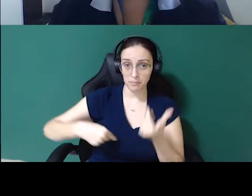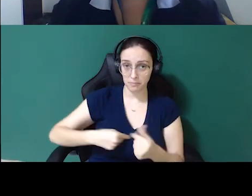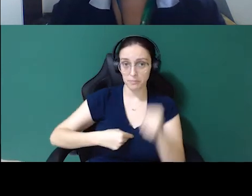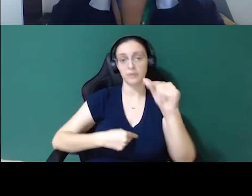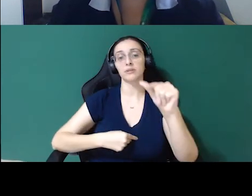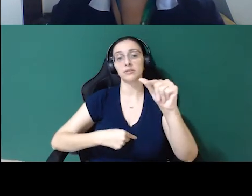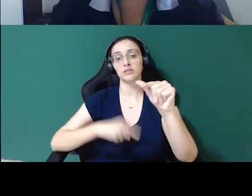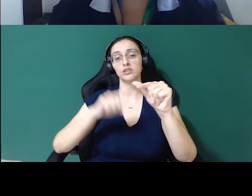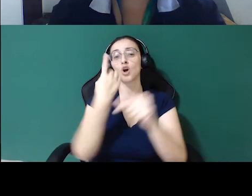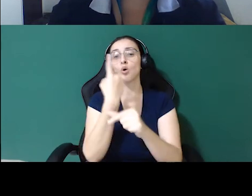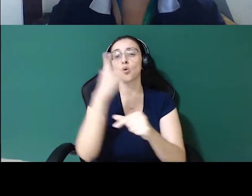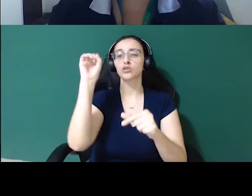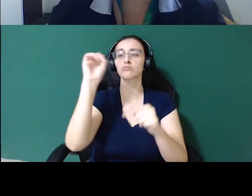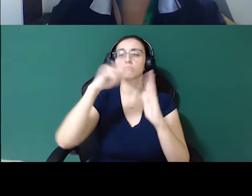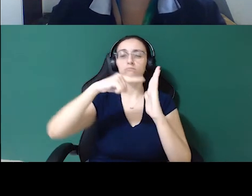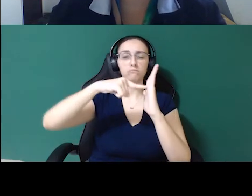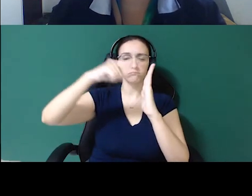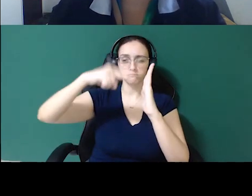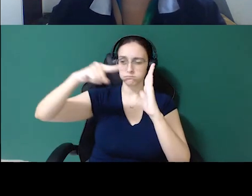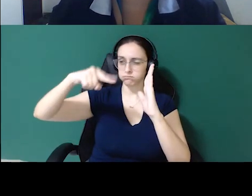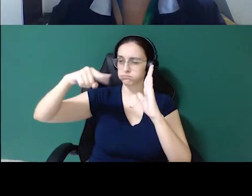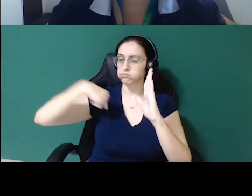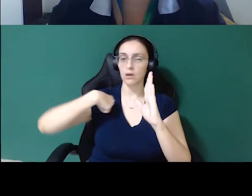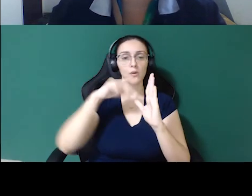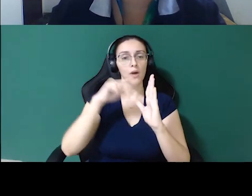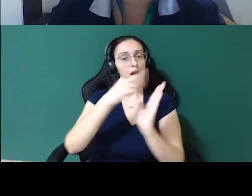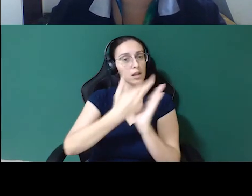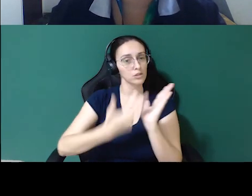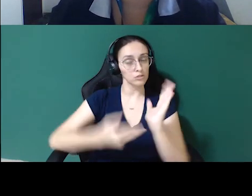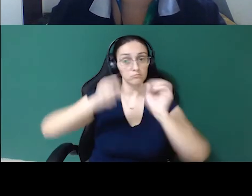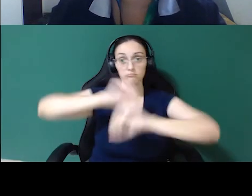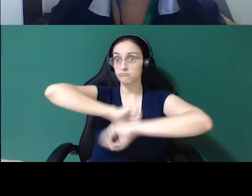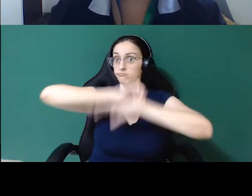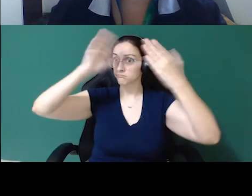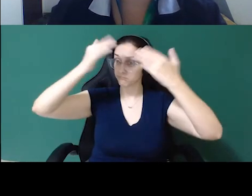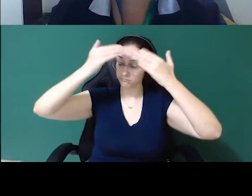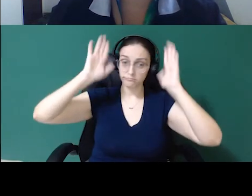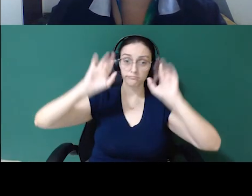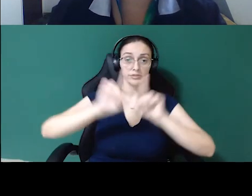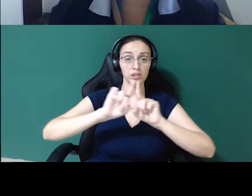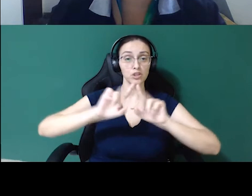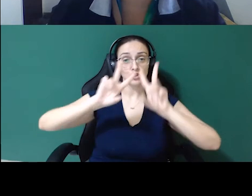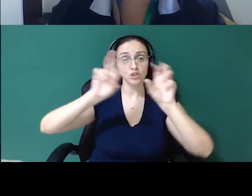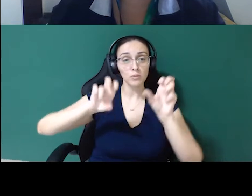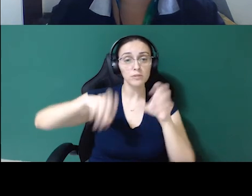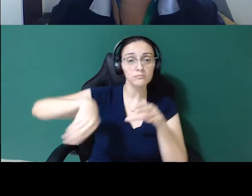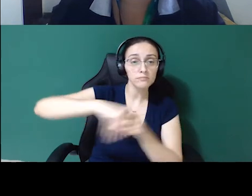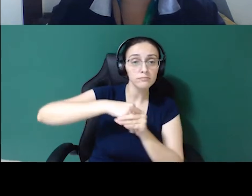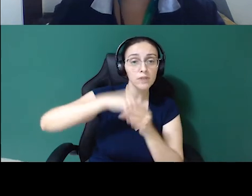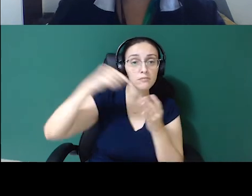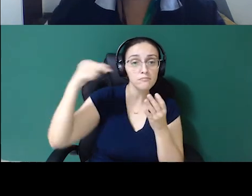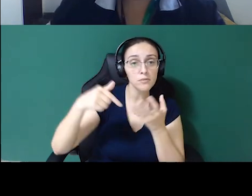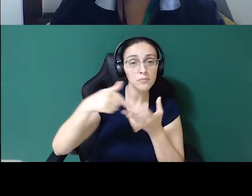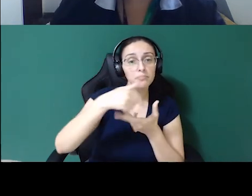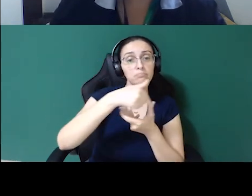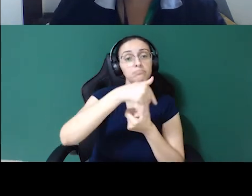é fazer uma medição de relatórios e uma transparência aqui sobre a implementação desses itens.